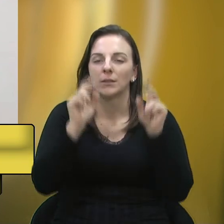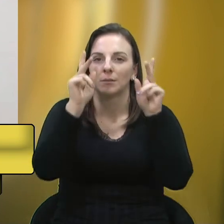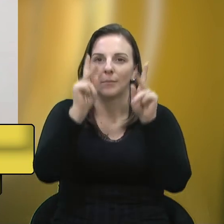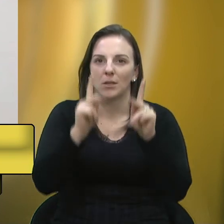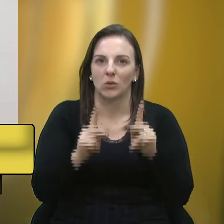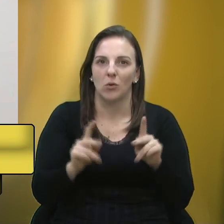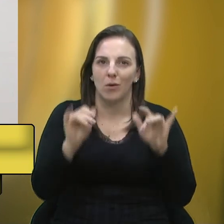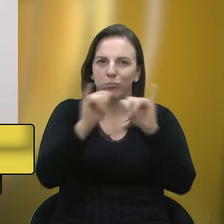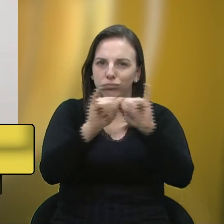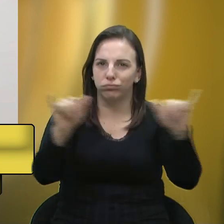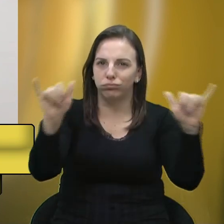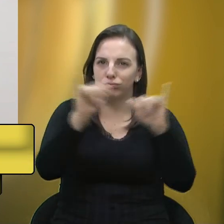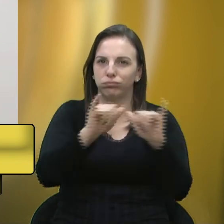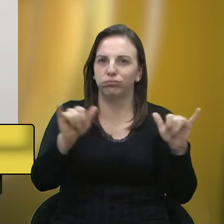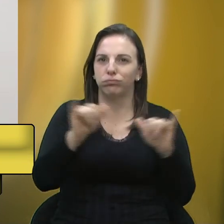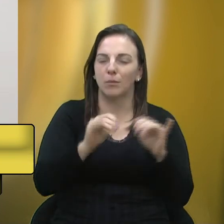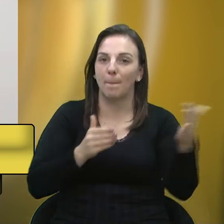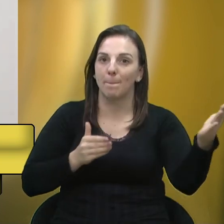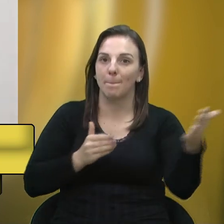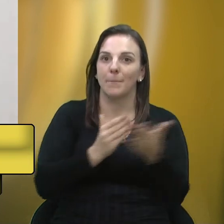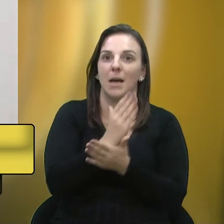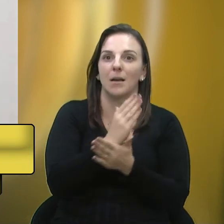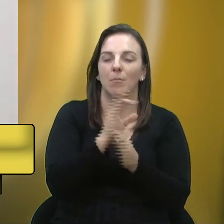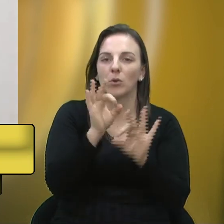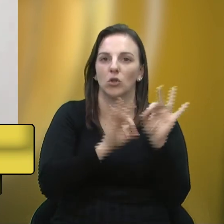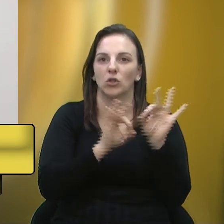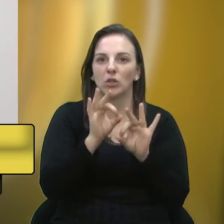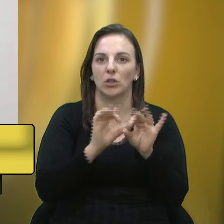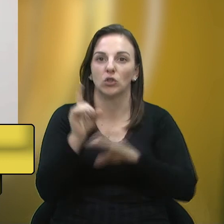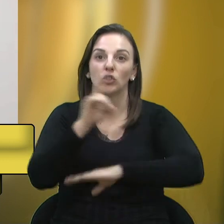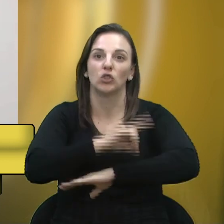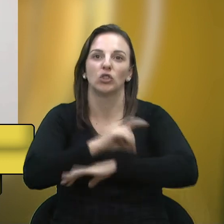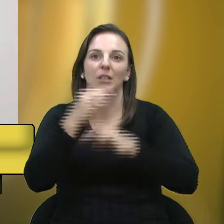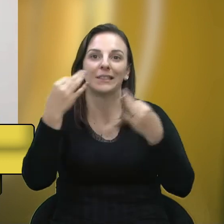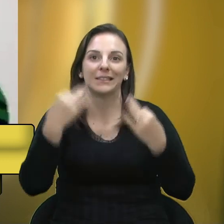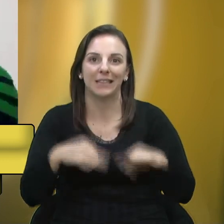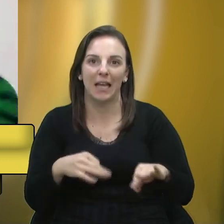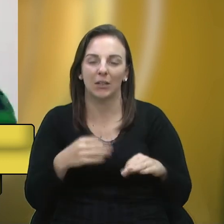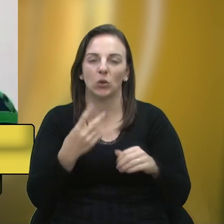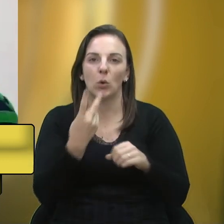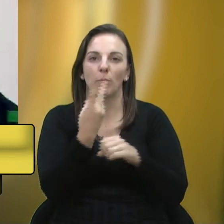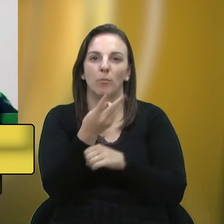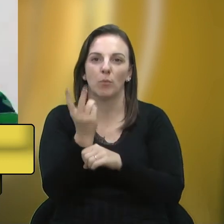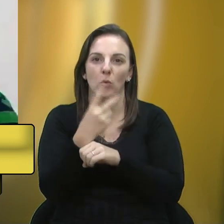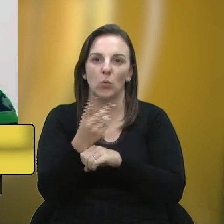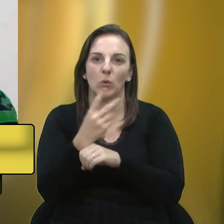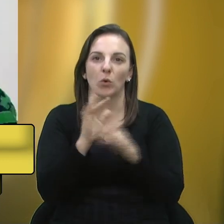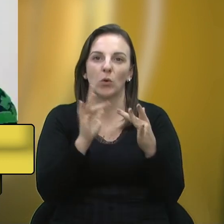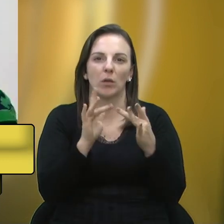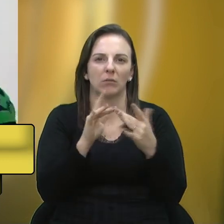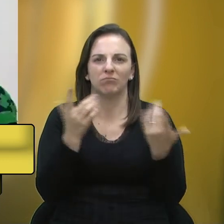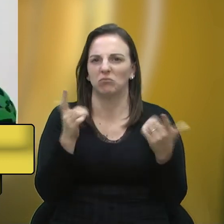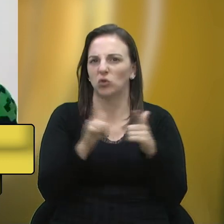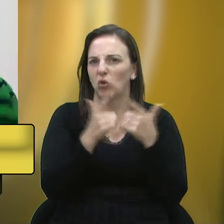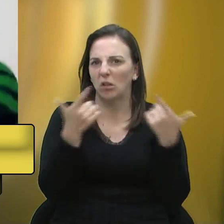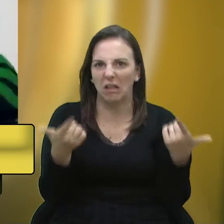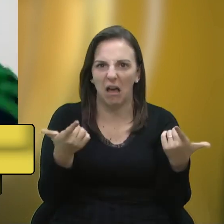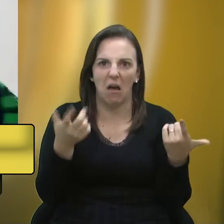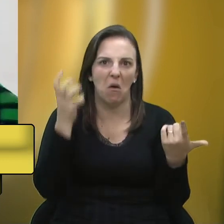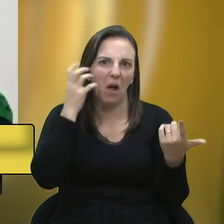aprovação desse projeto e as datas para as pessoas procurarem quitar esses débitos. Seja no jornal, na rádio, na TV,